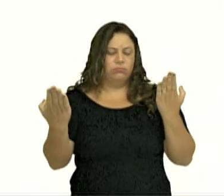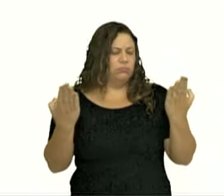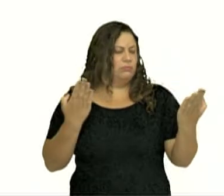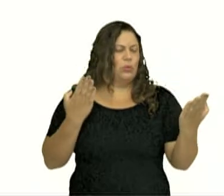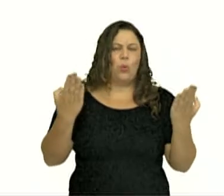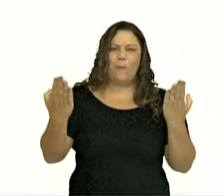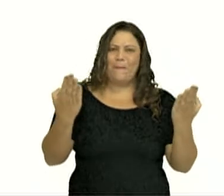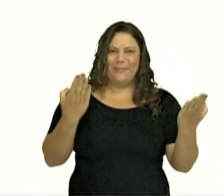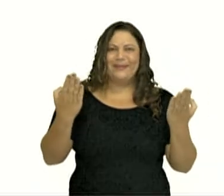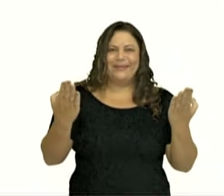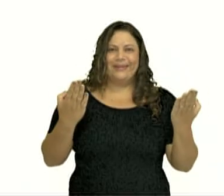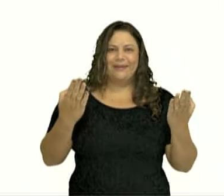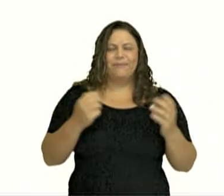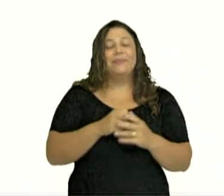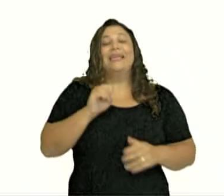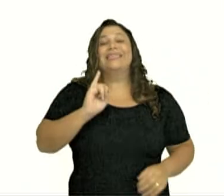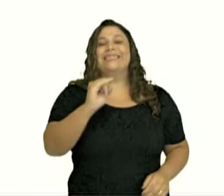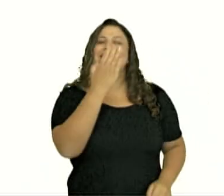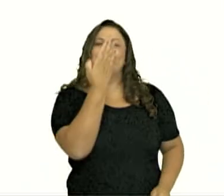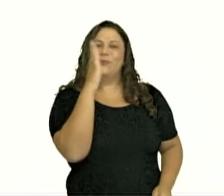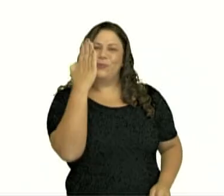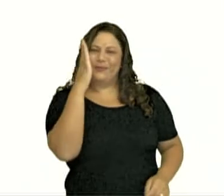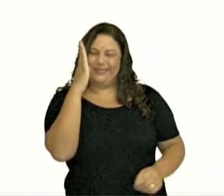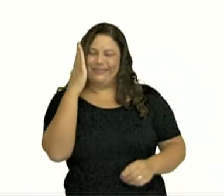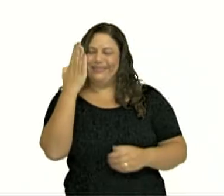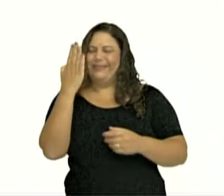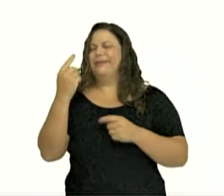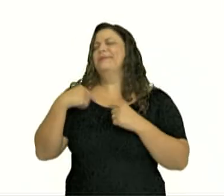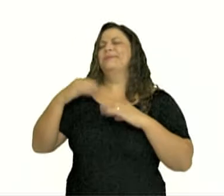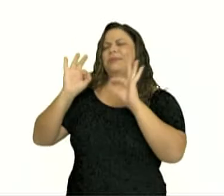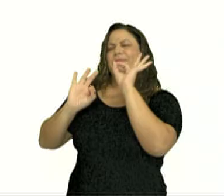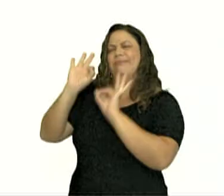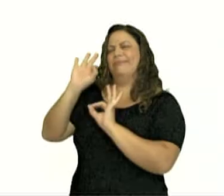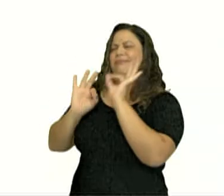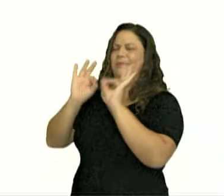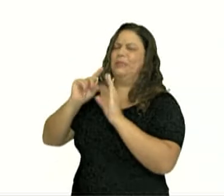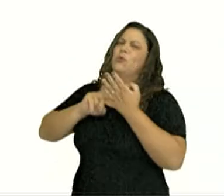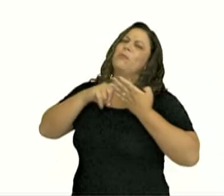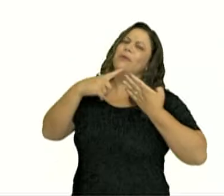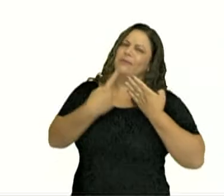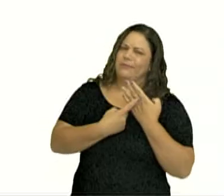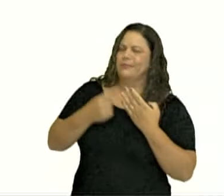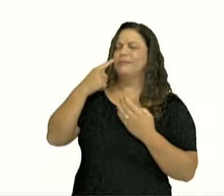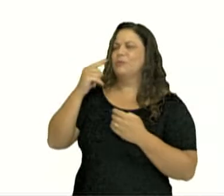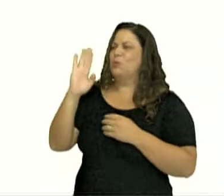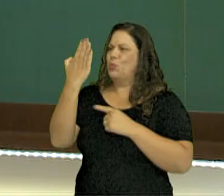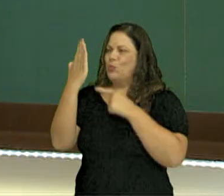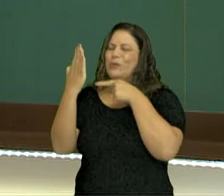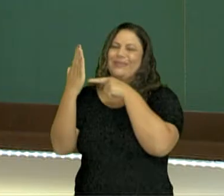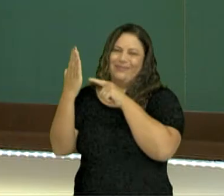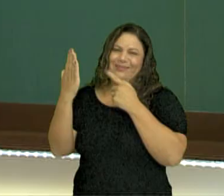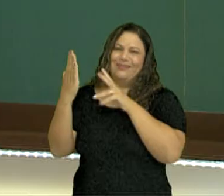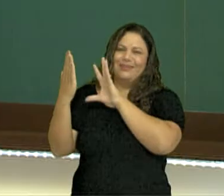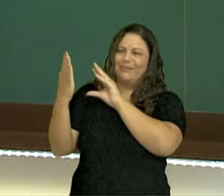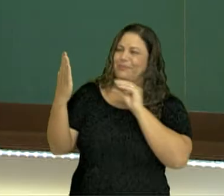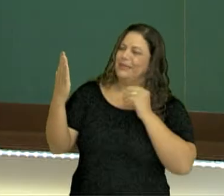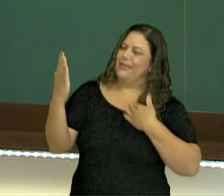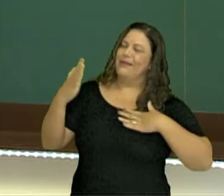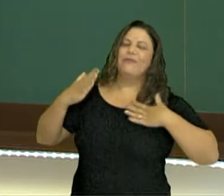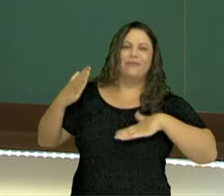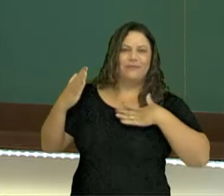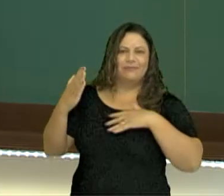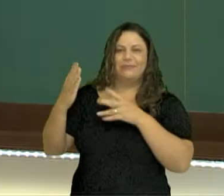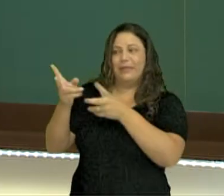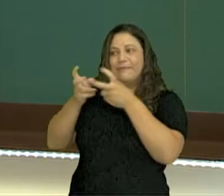gente se arrumar, fica bonitão lá, bonitona, né? Então, o orçamento é o que vai deixar a gente confortável na